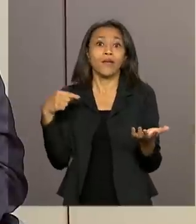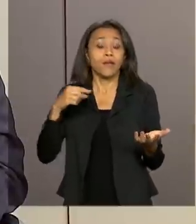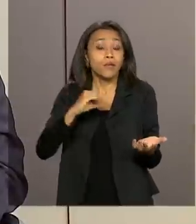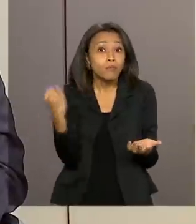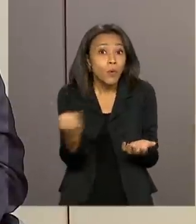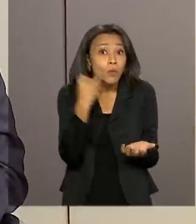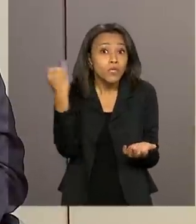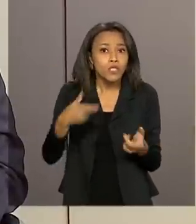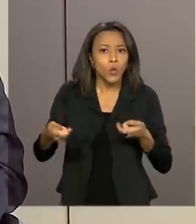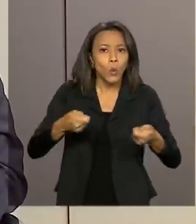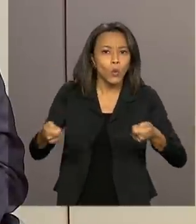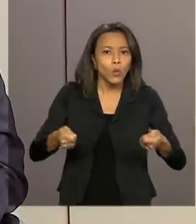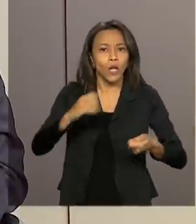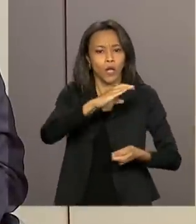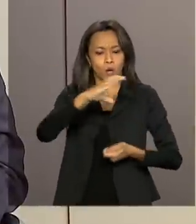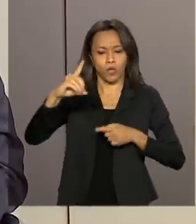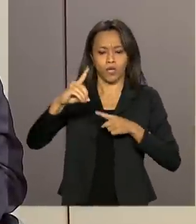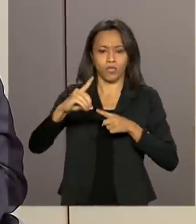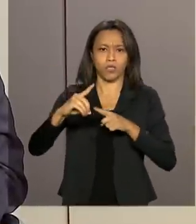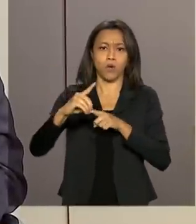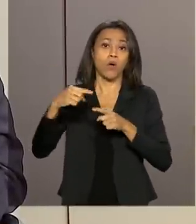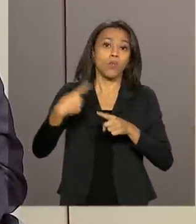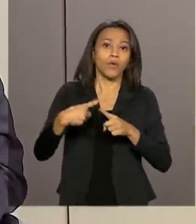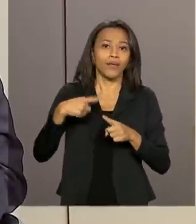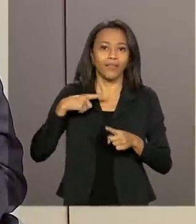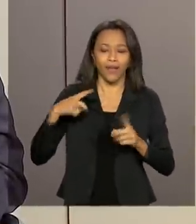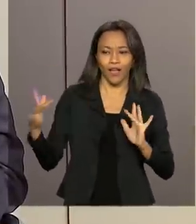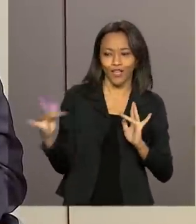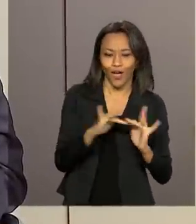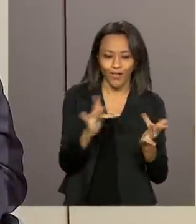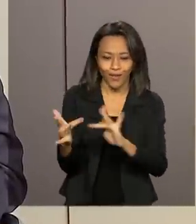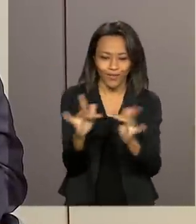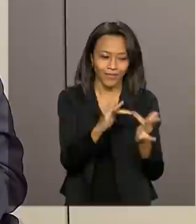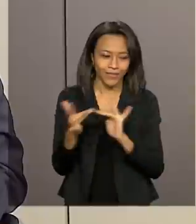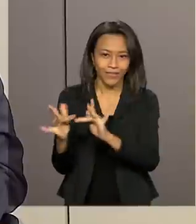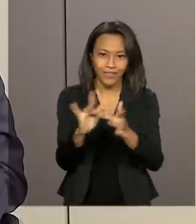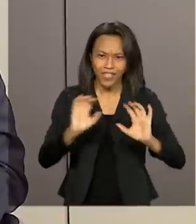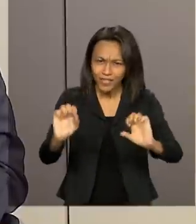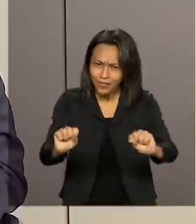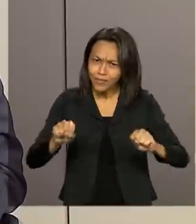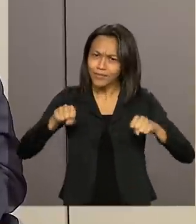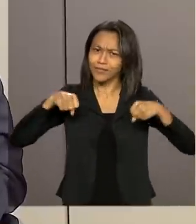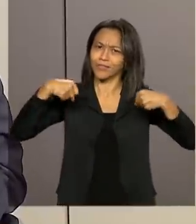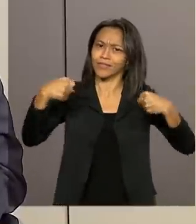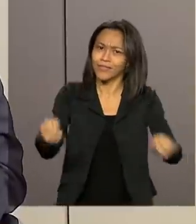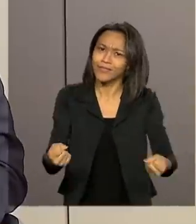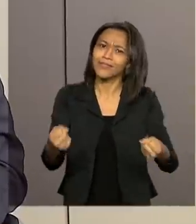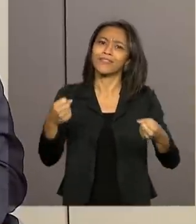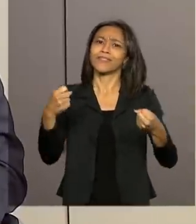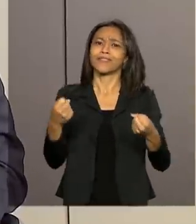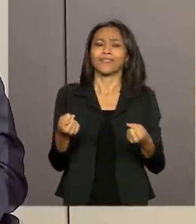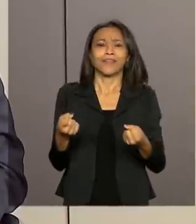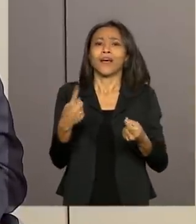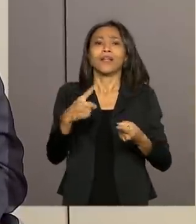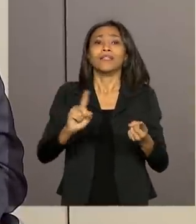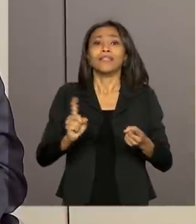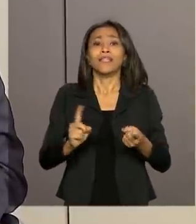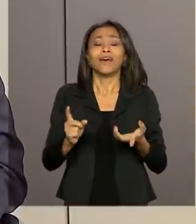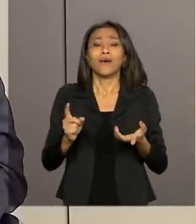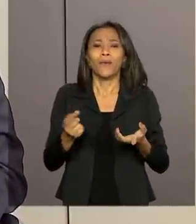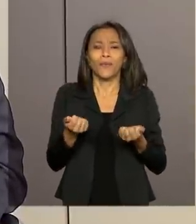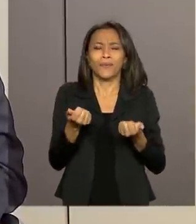fundamental para o quê? Para que a gente obtenha sinergia e união de esforços, não desperdice recursos, que é algo